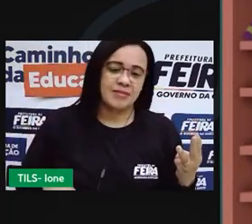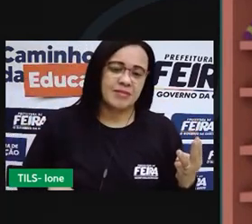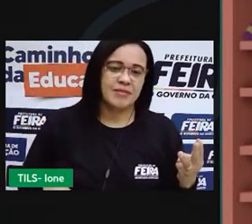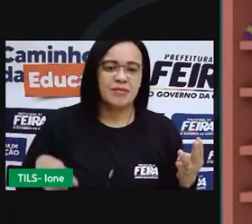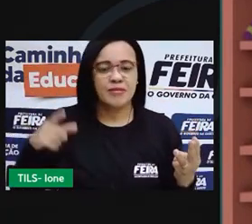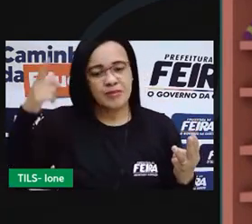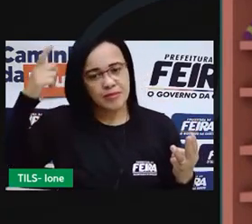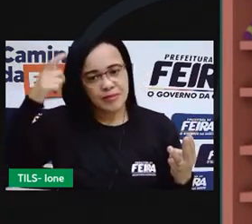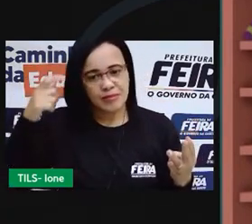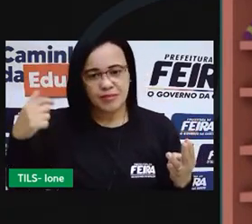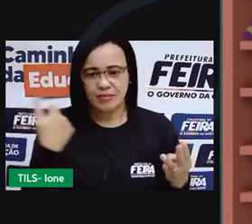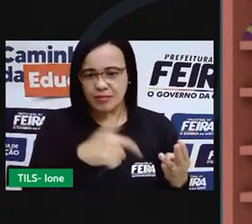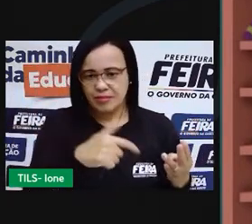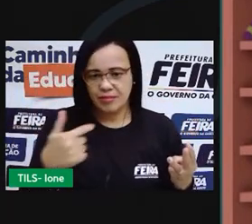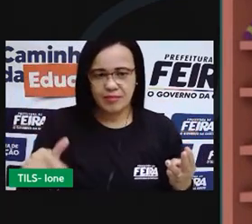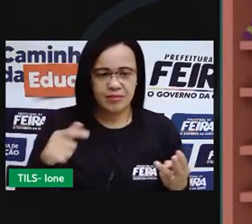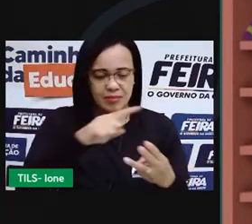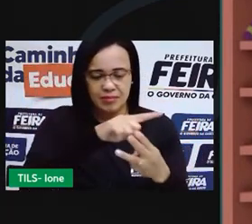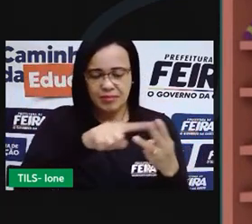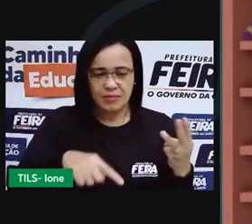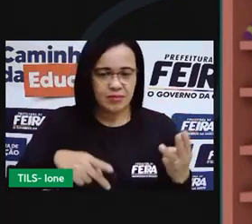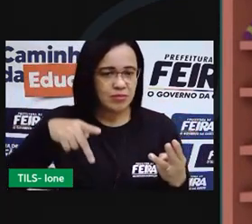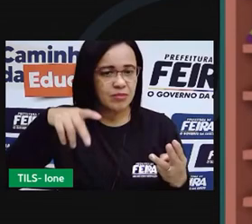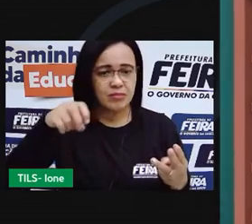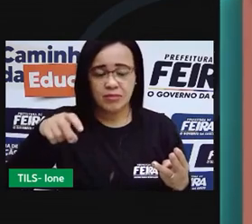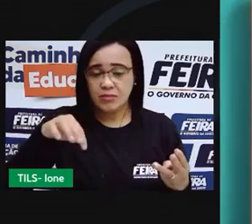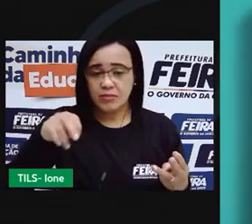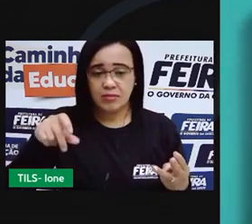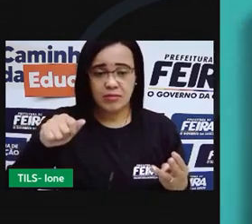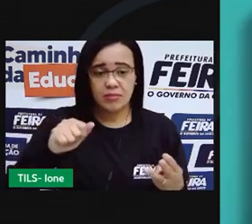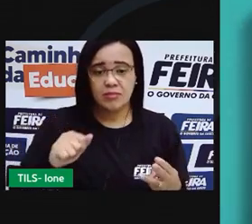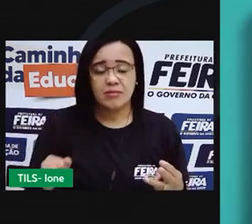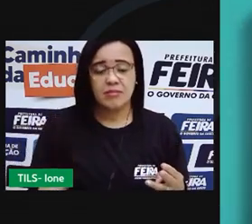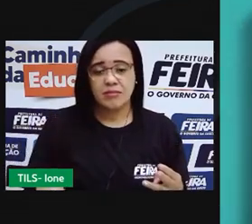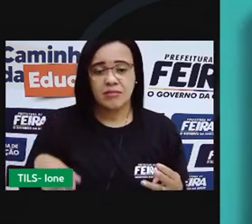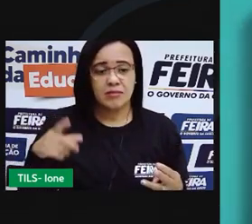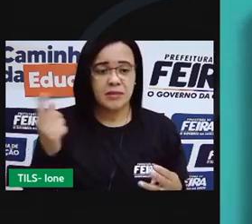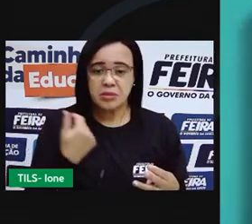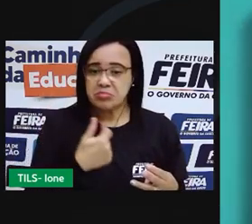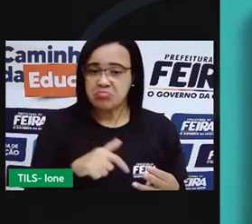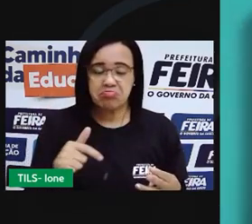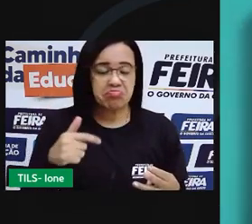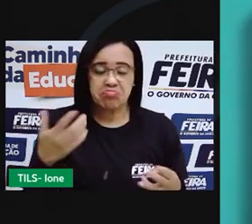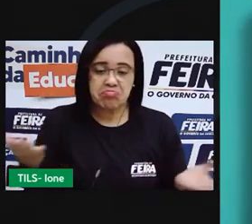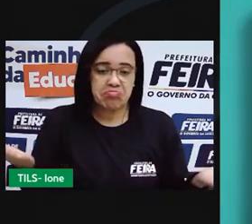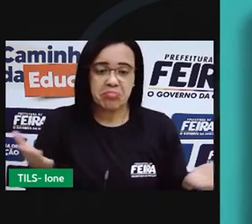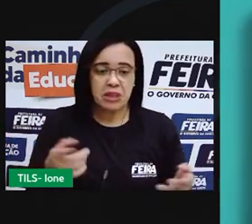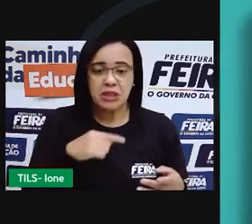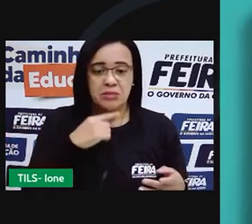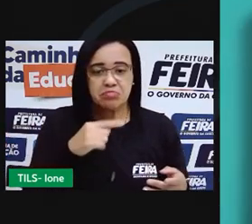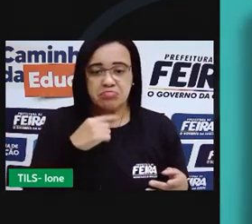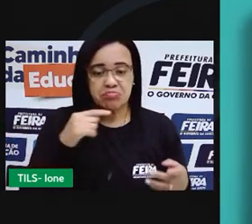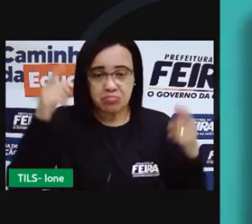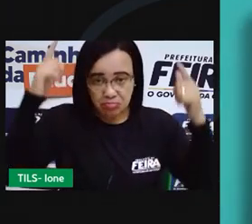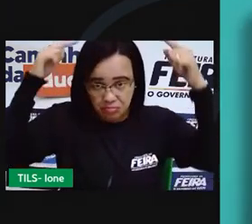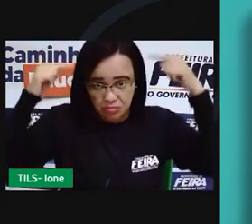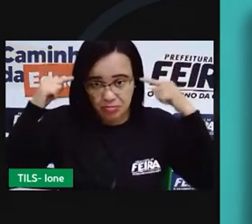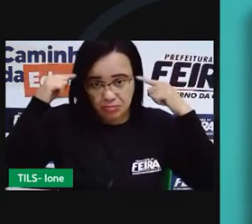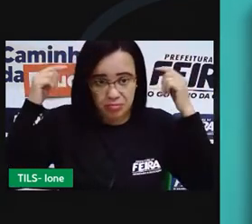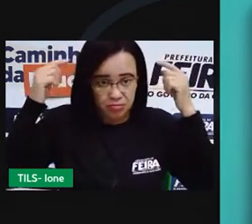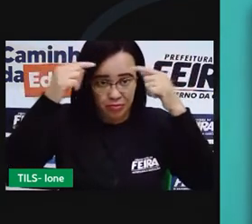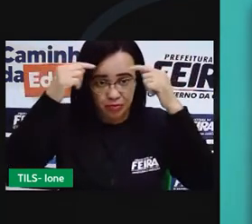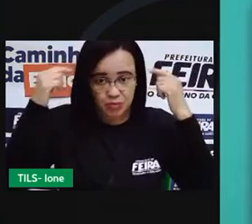se não tivesse três pontas não seria o meu chapéu